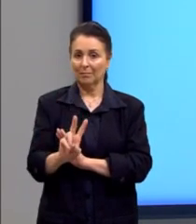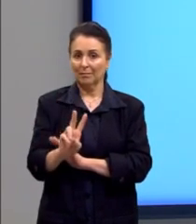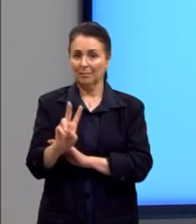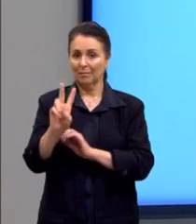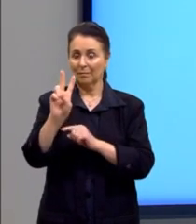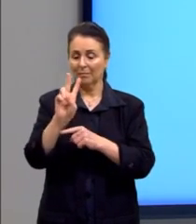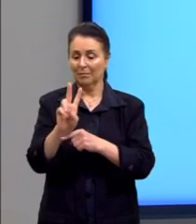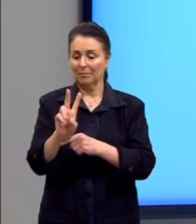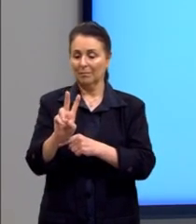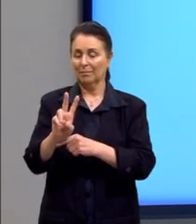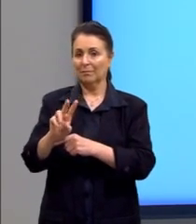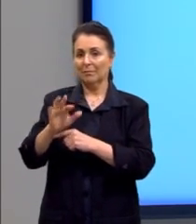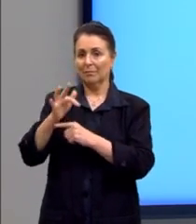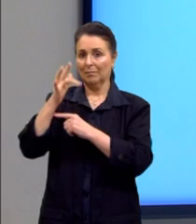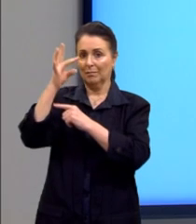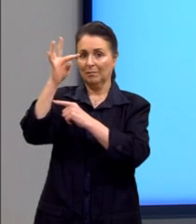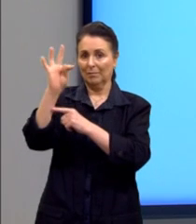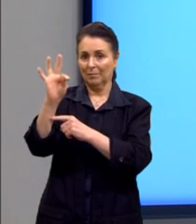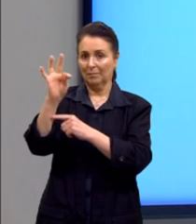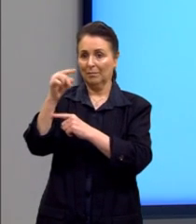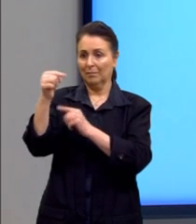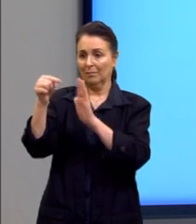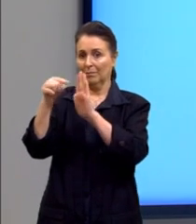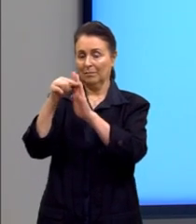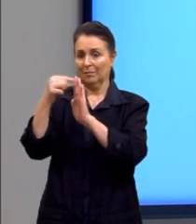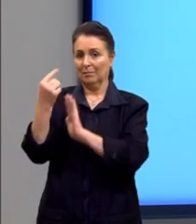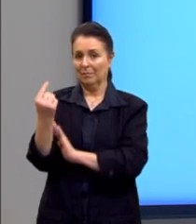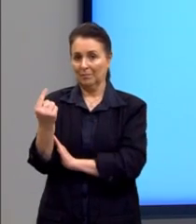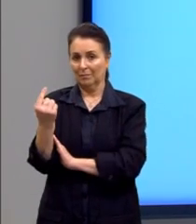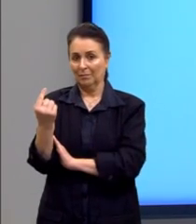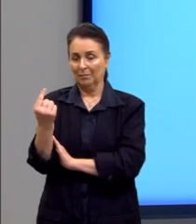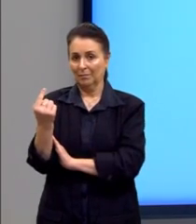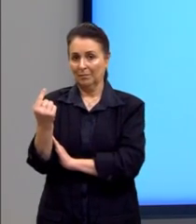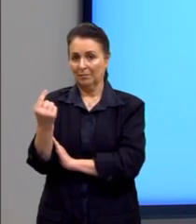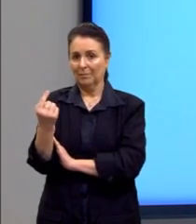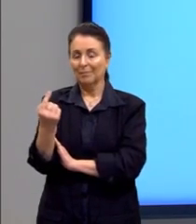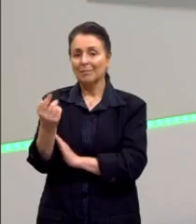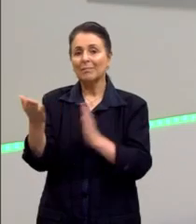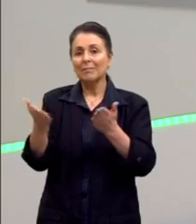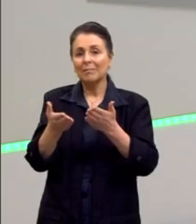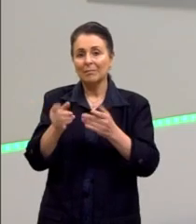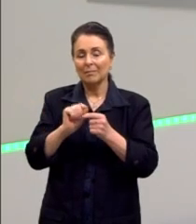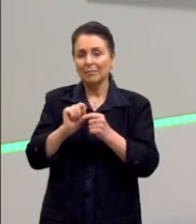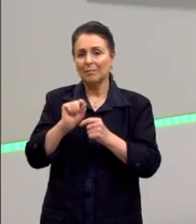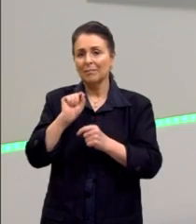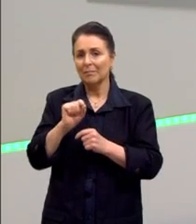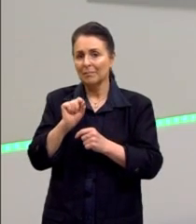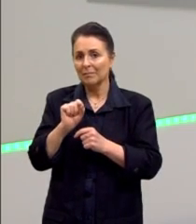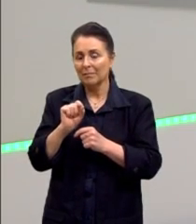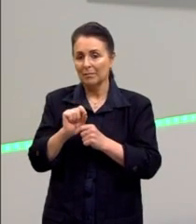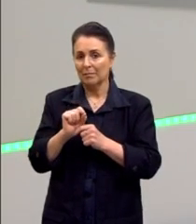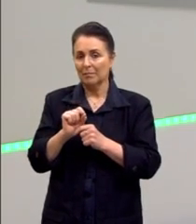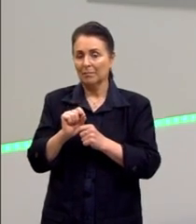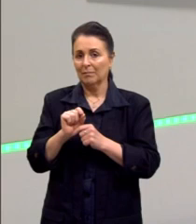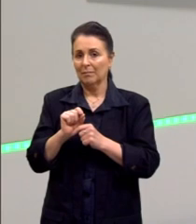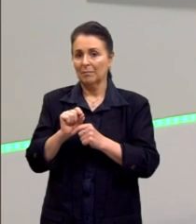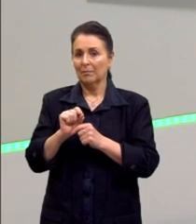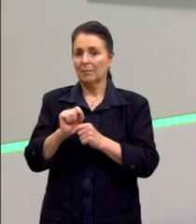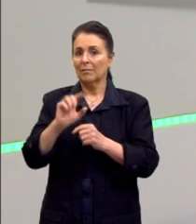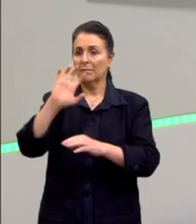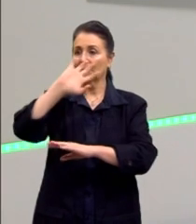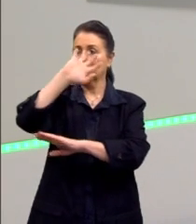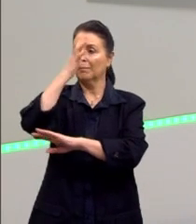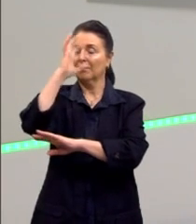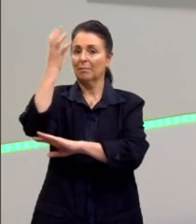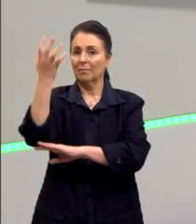elevado a T menos 1. O que nós consideramos ainda? A gente deseja cortar os eucaliptos